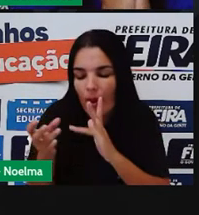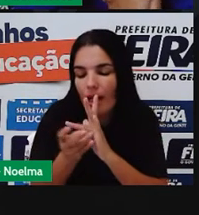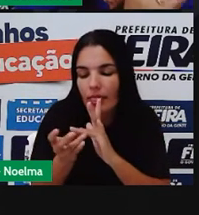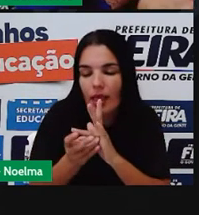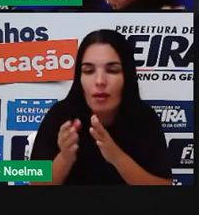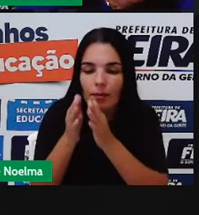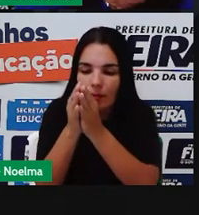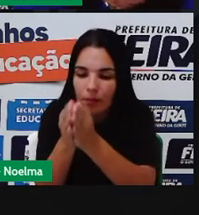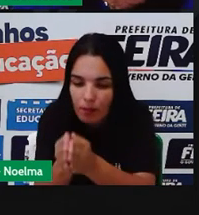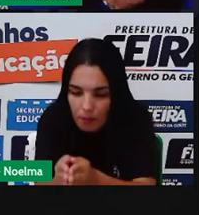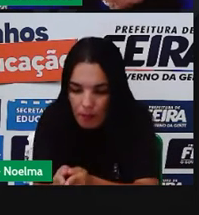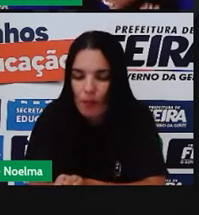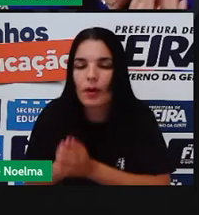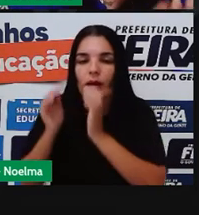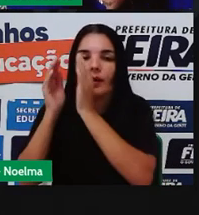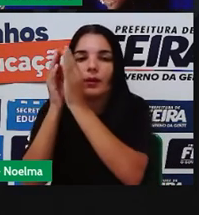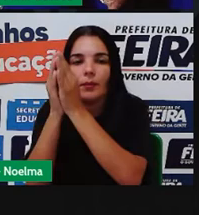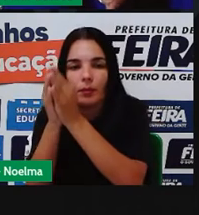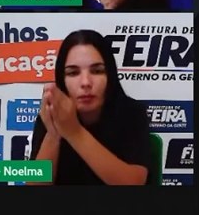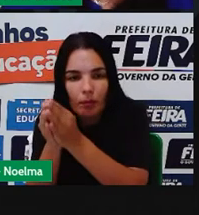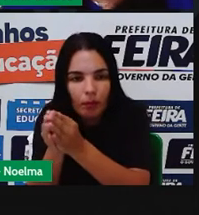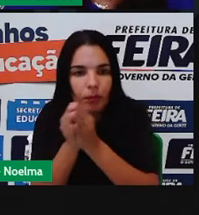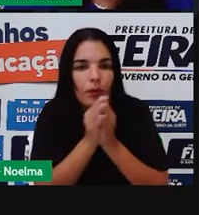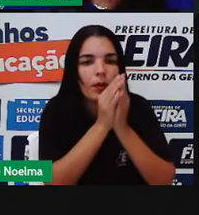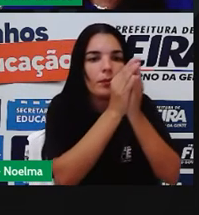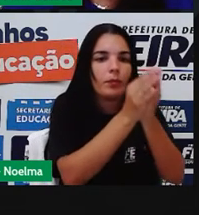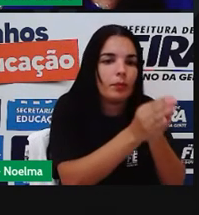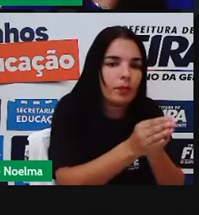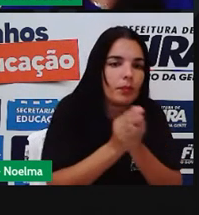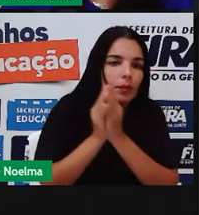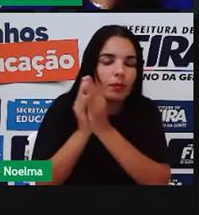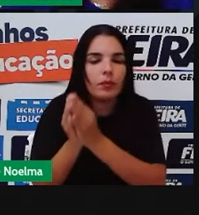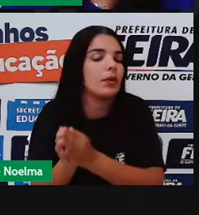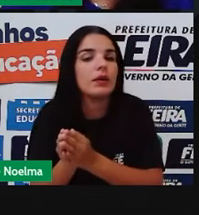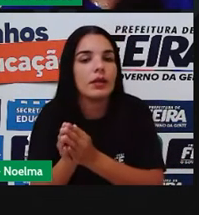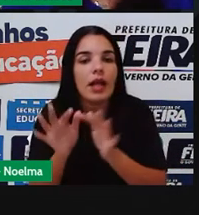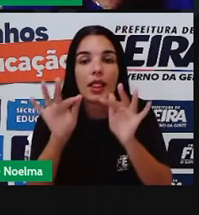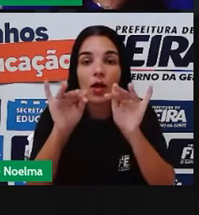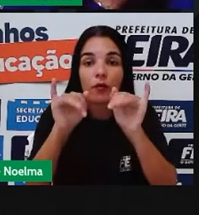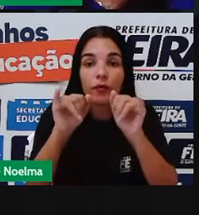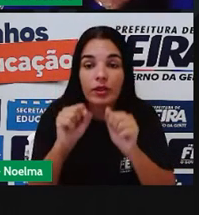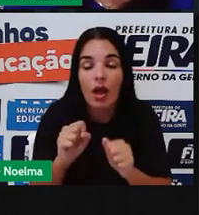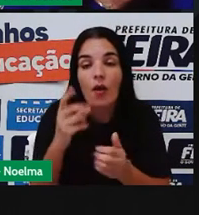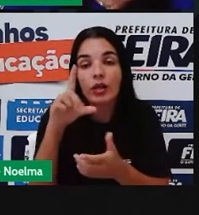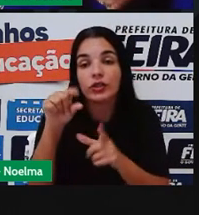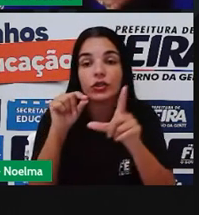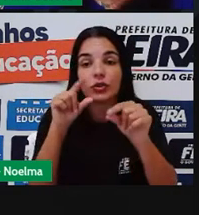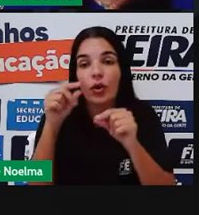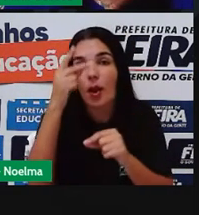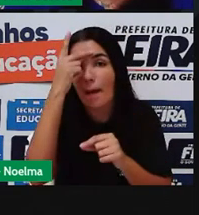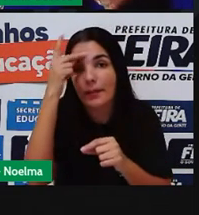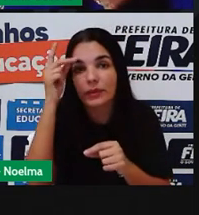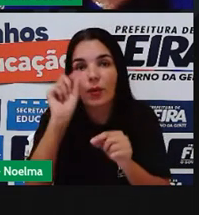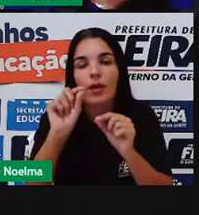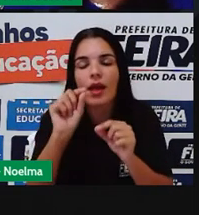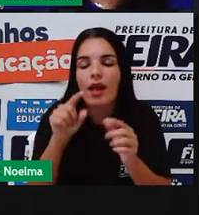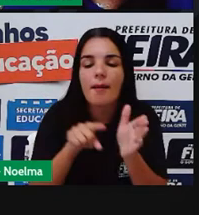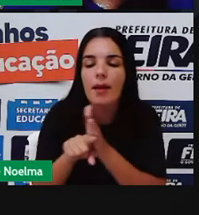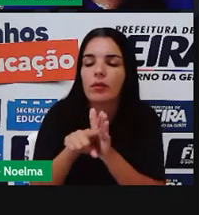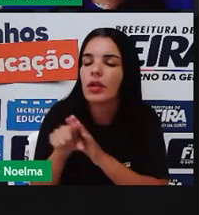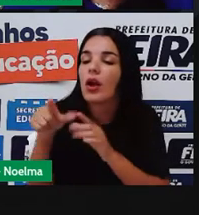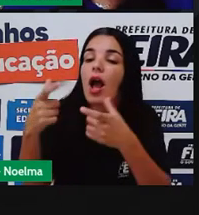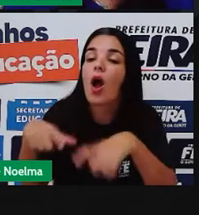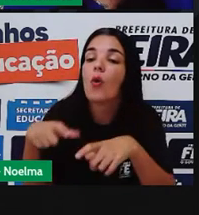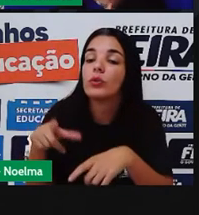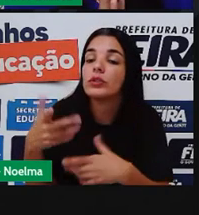passando Guarde meu anel bem guardadinho E vai passando em todas as crianças E ao final ela escolhe uma pessoa E pergunta onde foi que ela